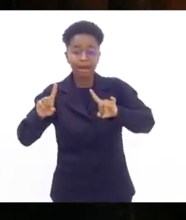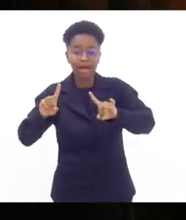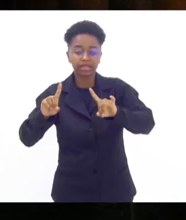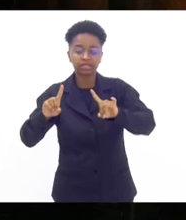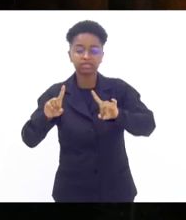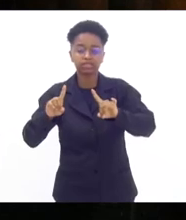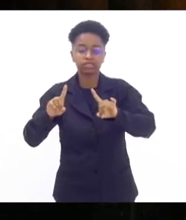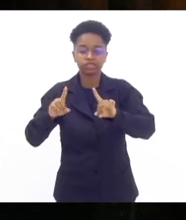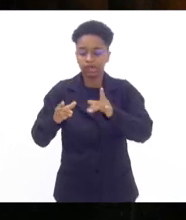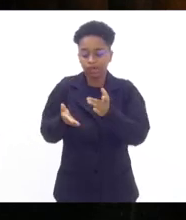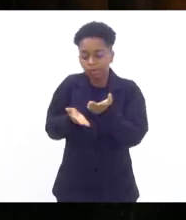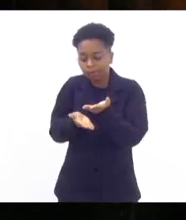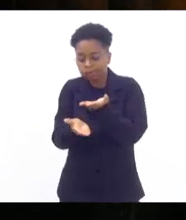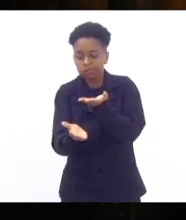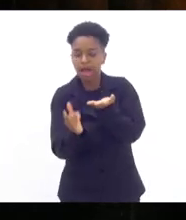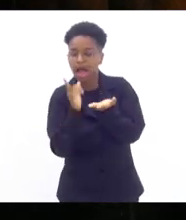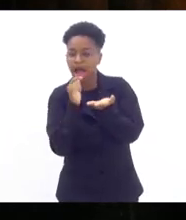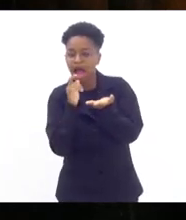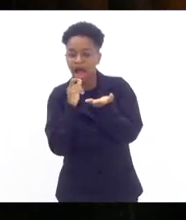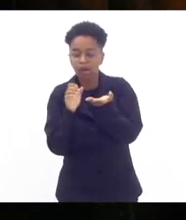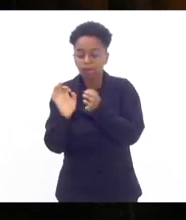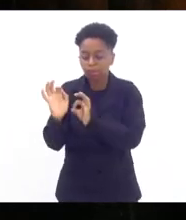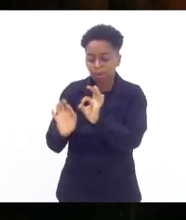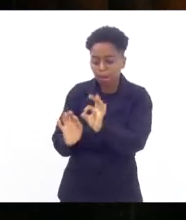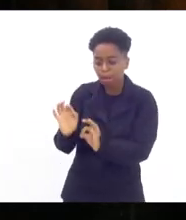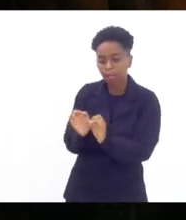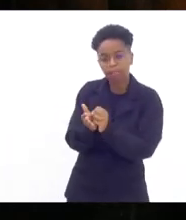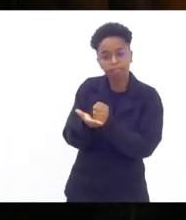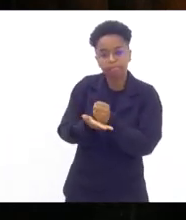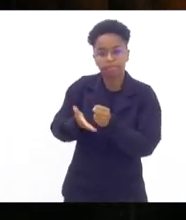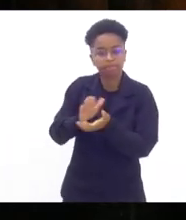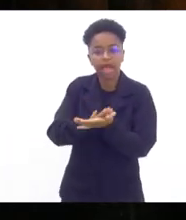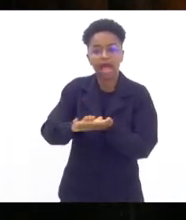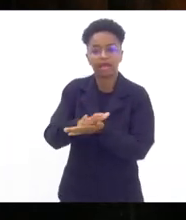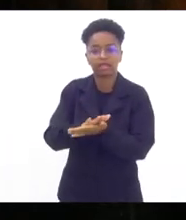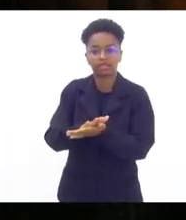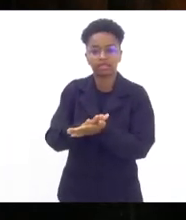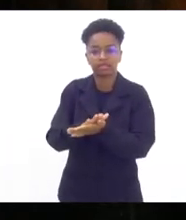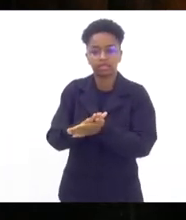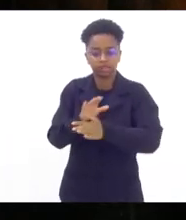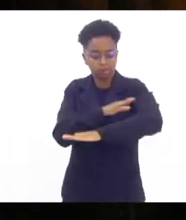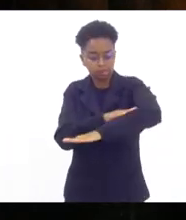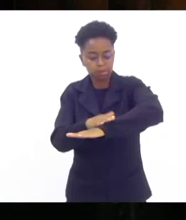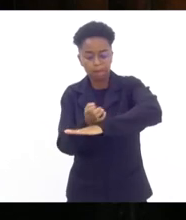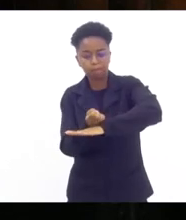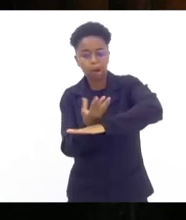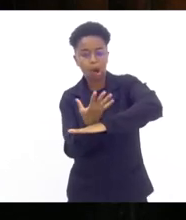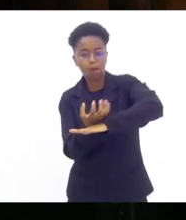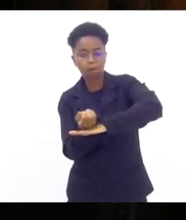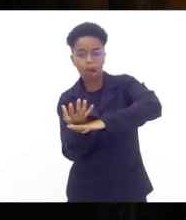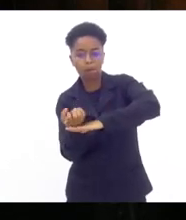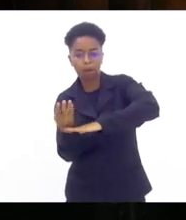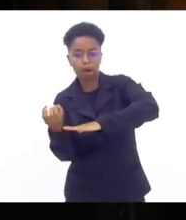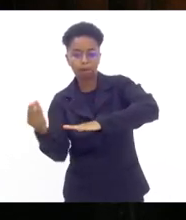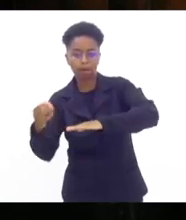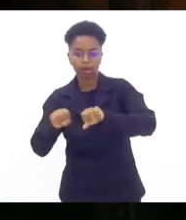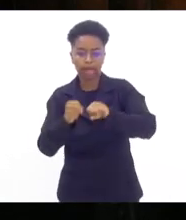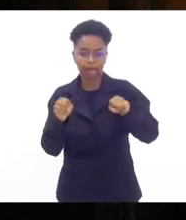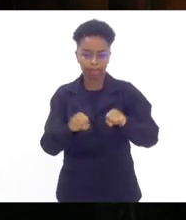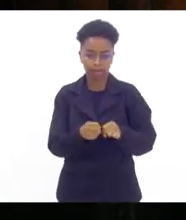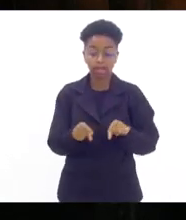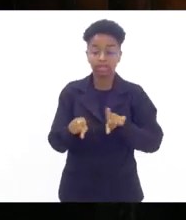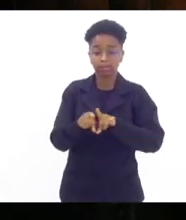sem compactação da base com asfalto explodindo ruas que